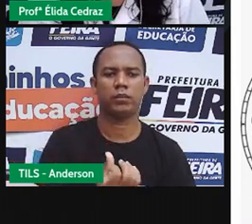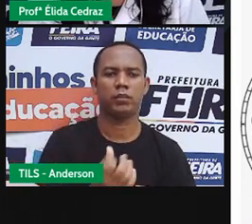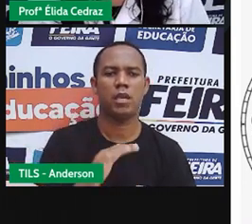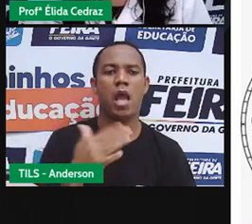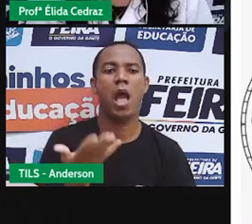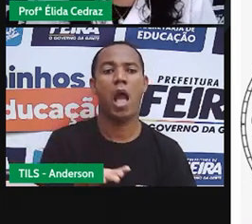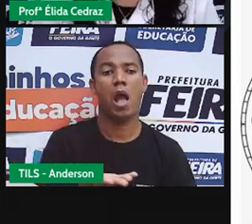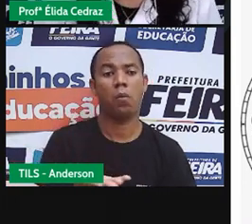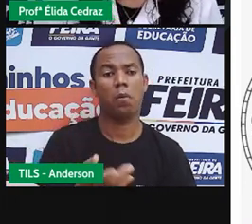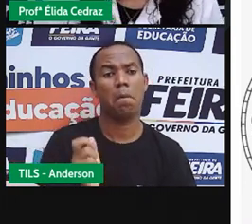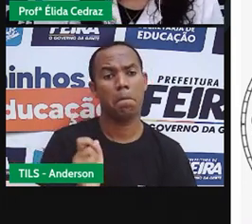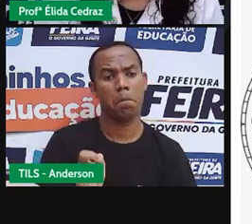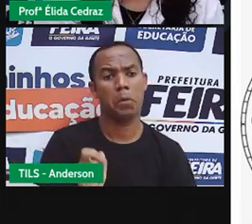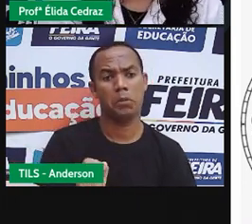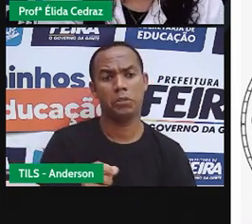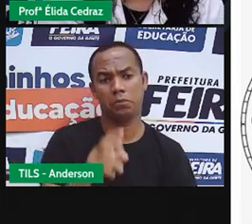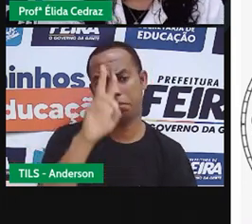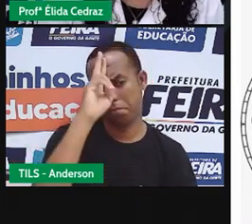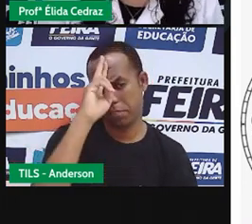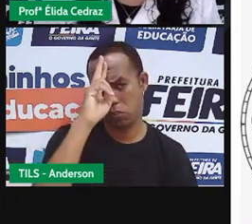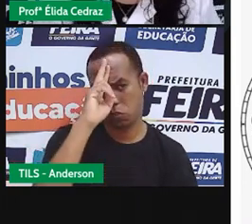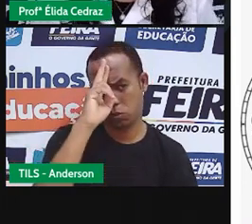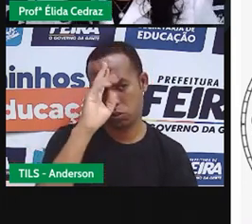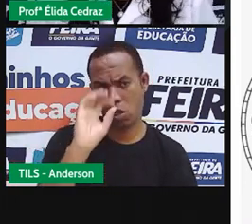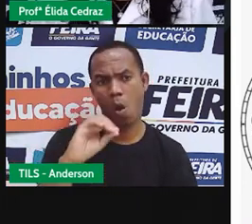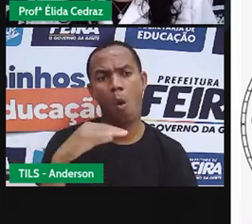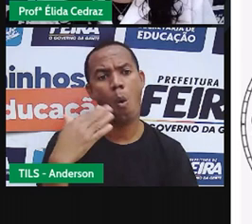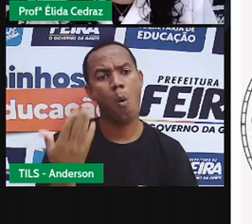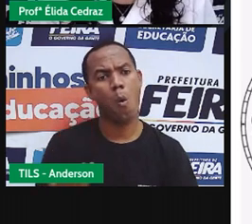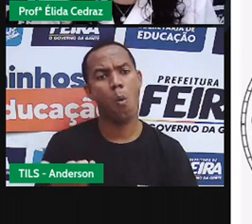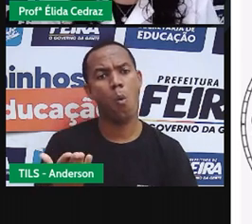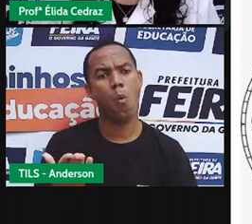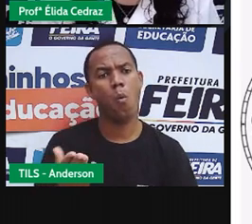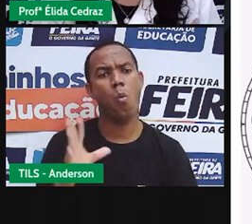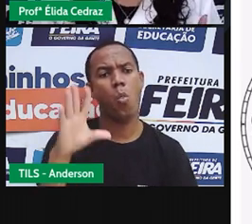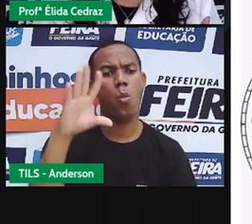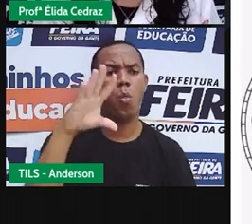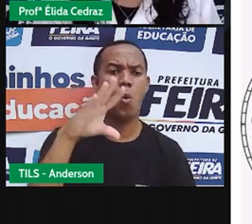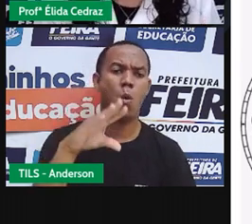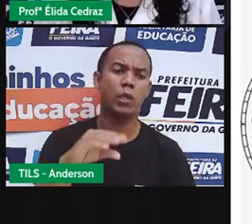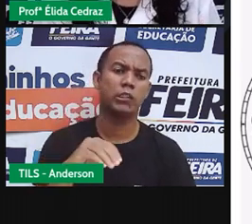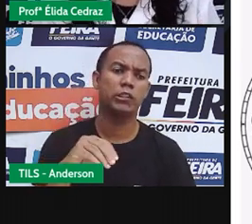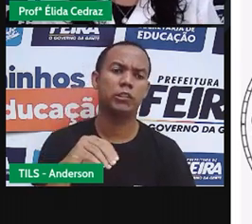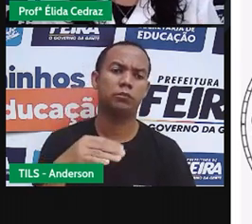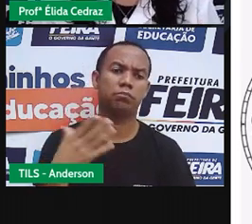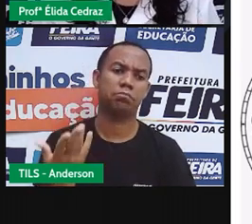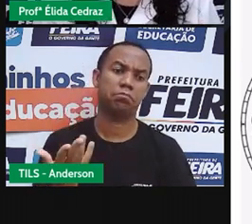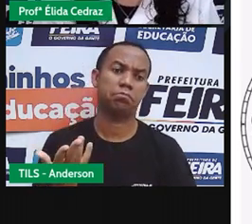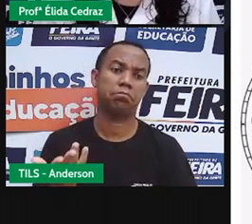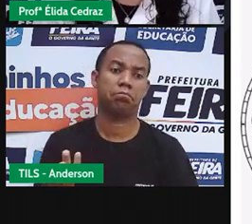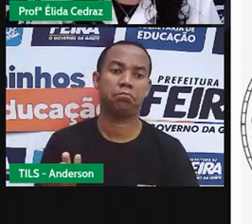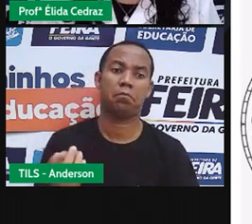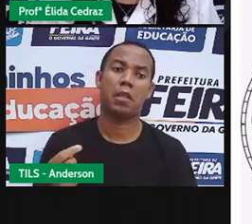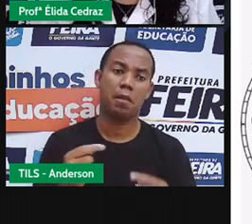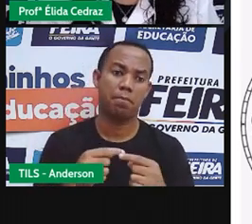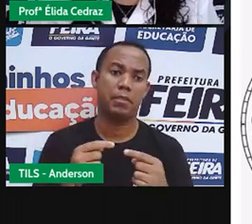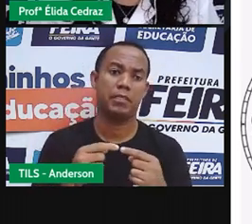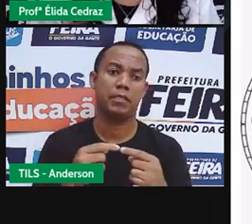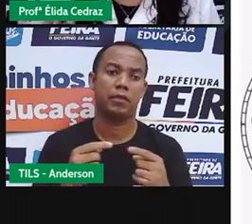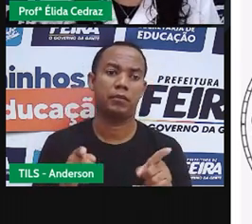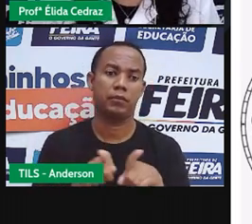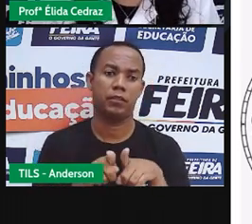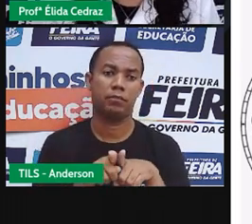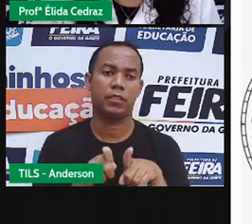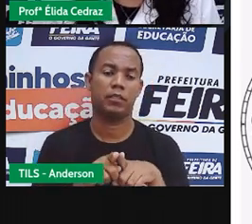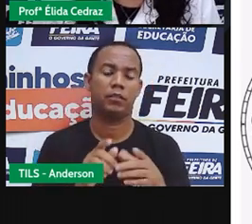ou pode ser meia-noite. Vai depender do período do dia em que nós estamos. Se nós